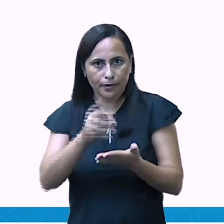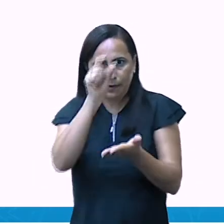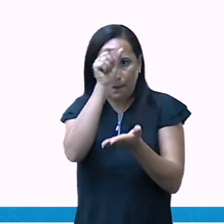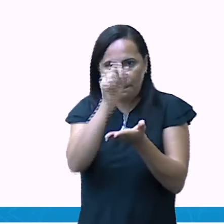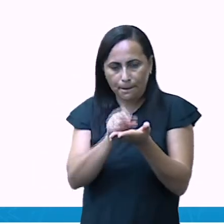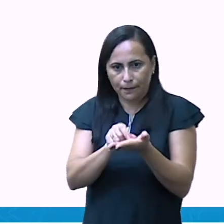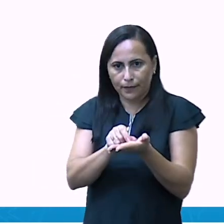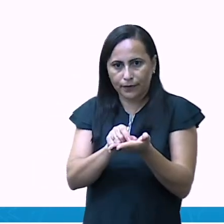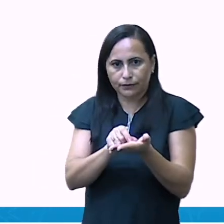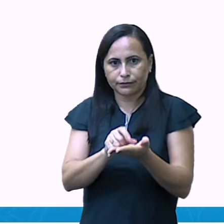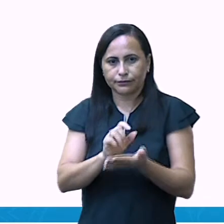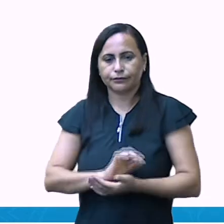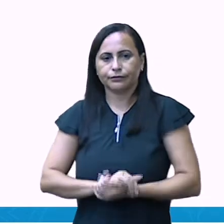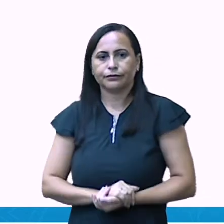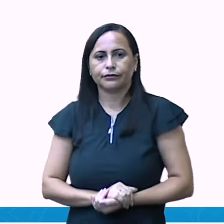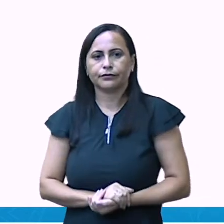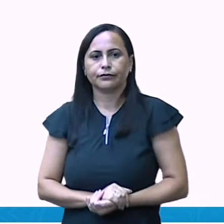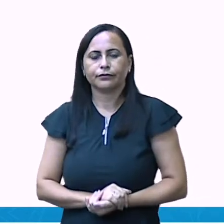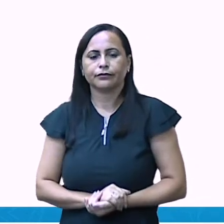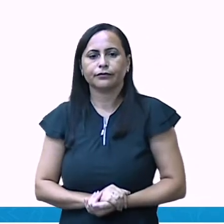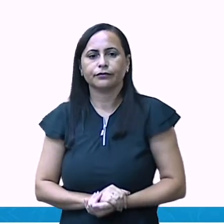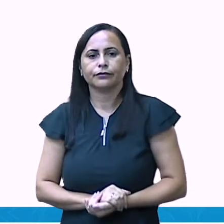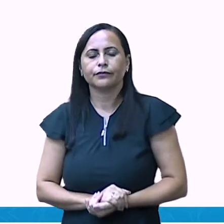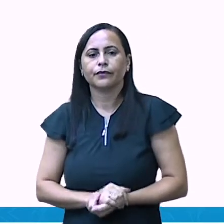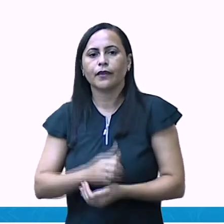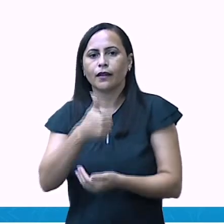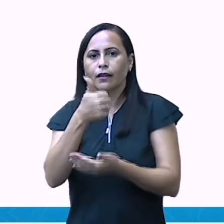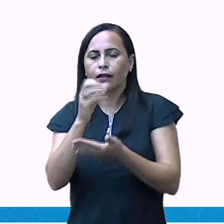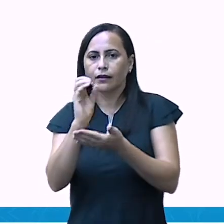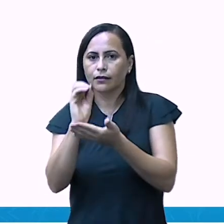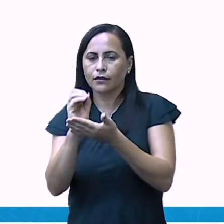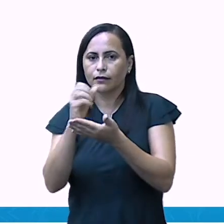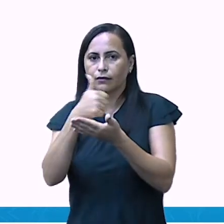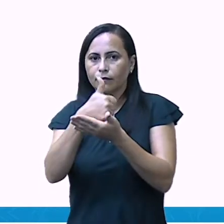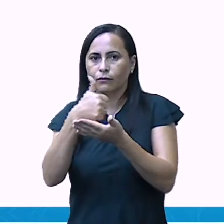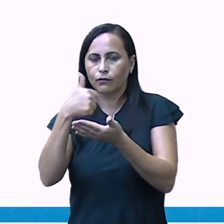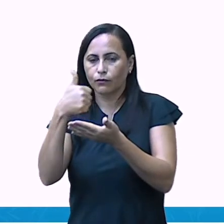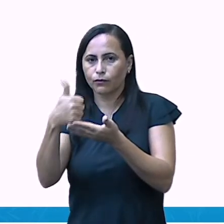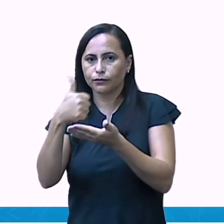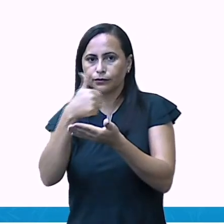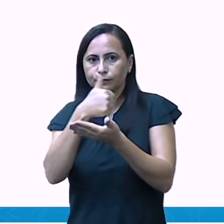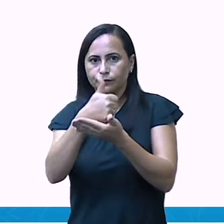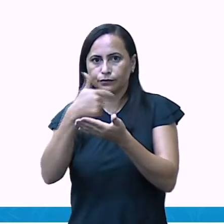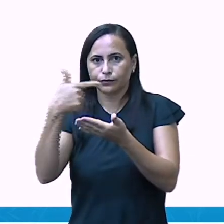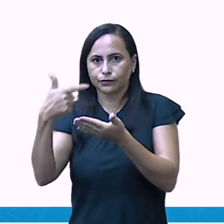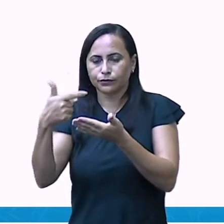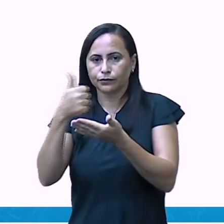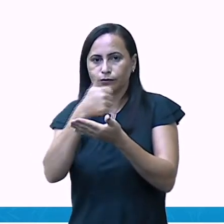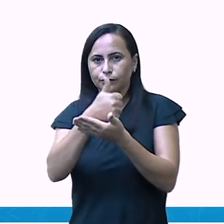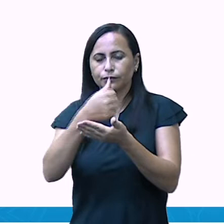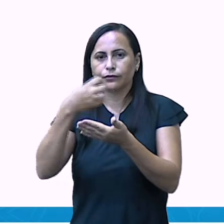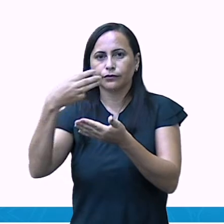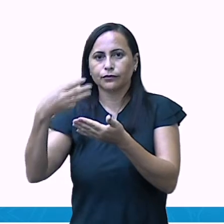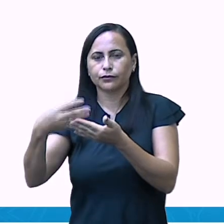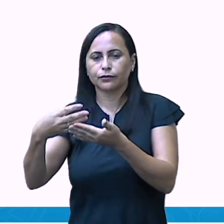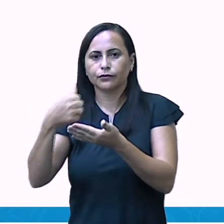Dez, onze, doze, treze,